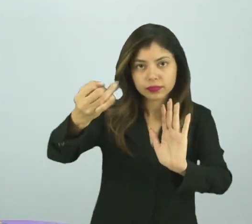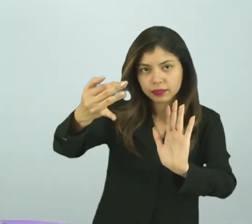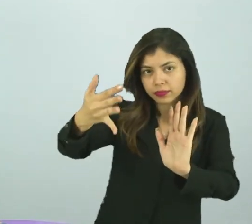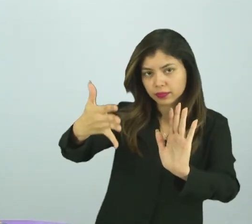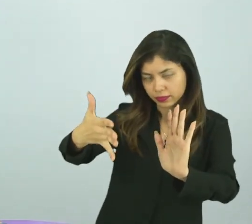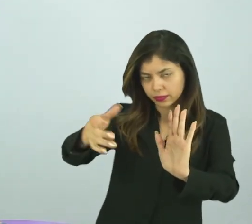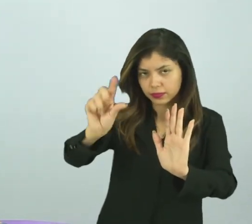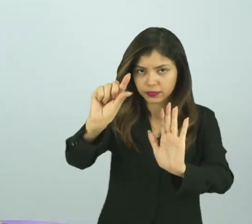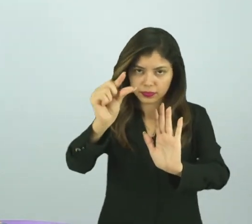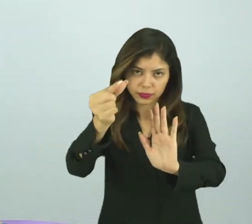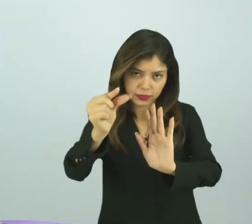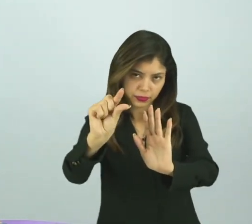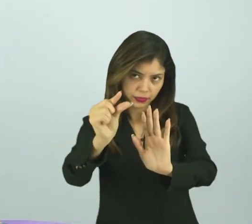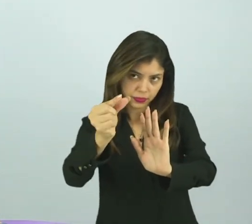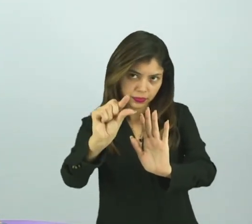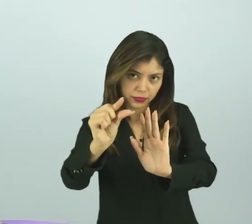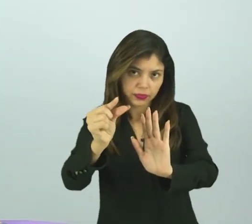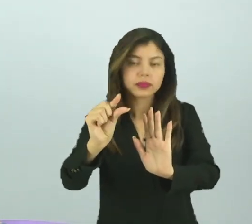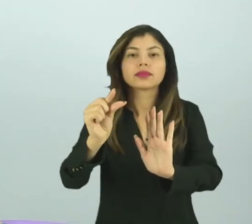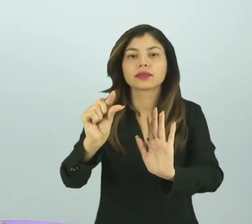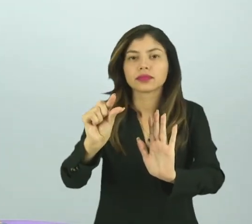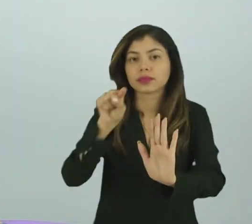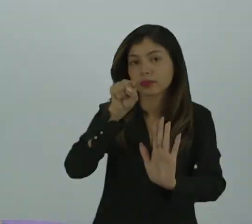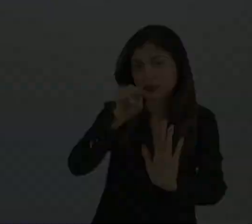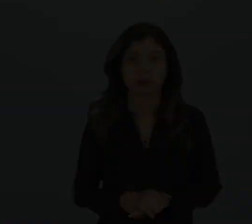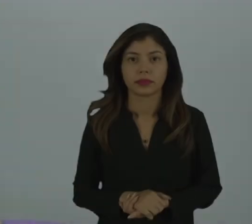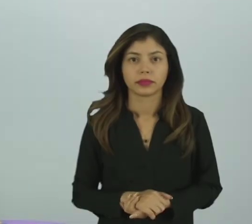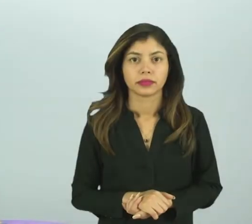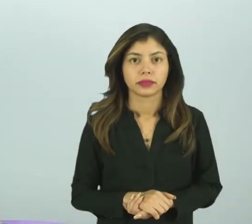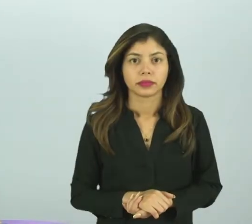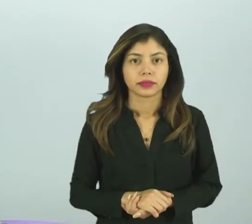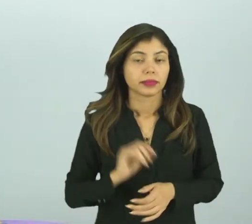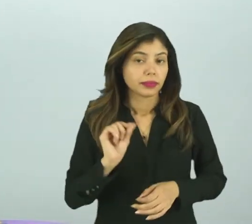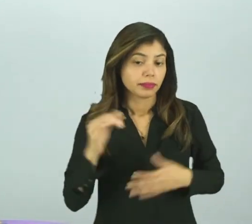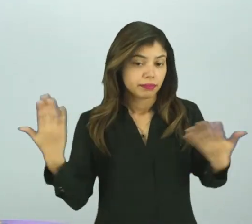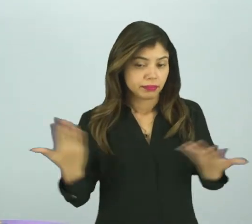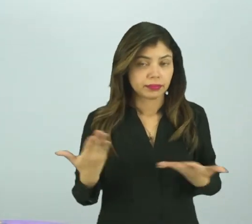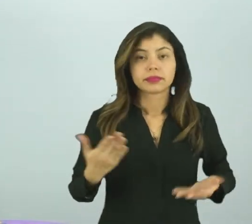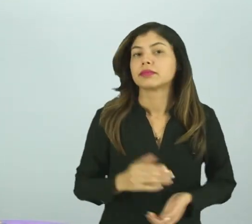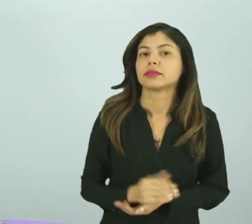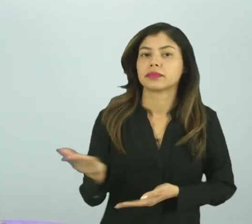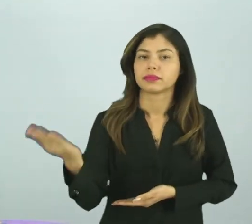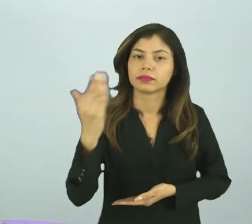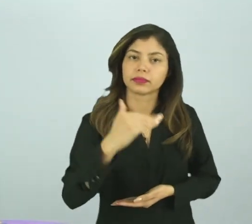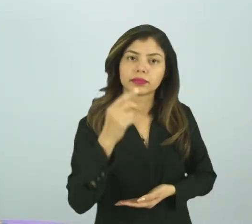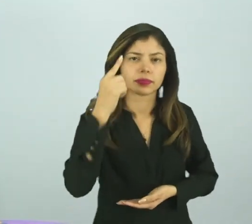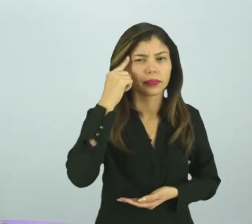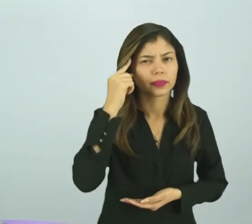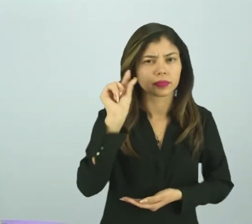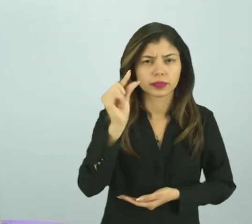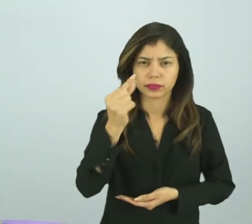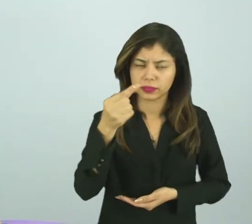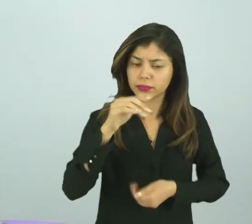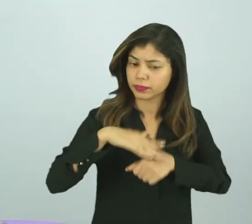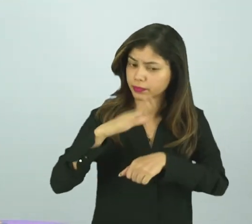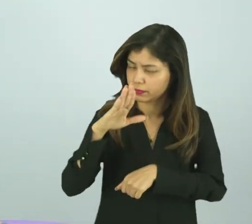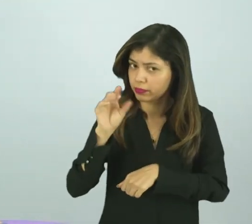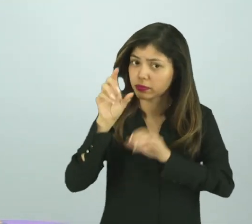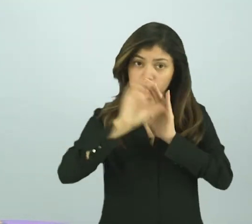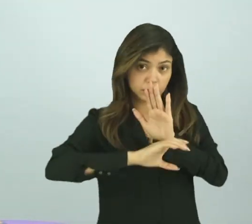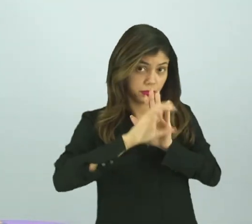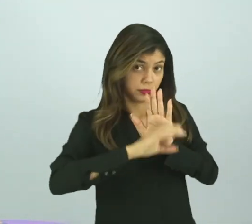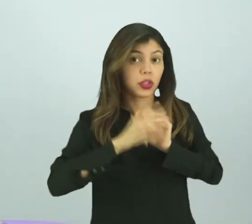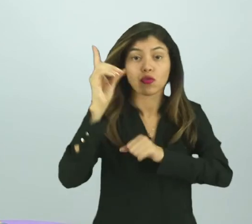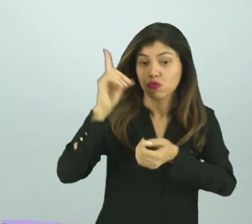melhor um pouquinho, um pouquinho melhor para vocês. Então agora vamos pensar um pouco mais sobre isso,